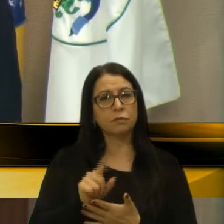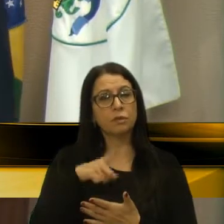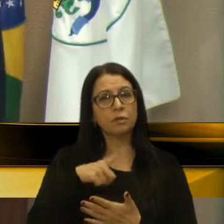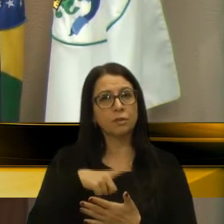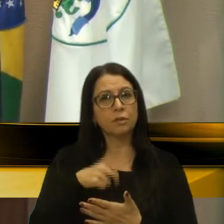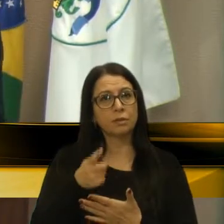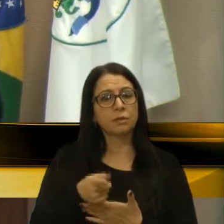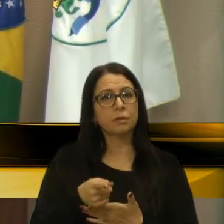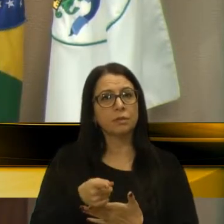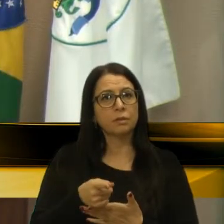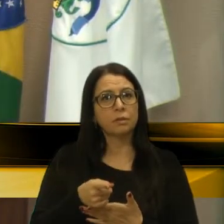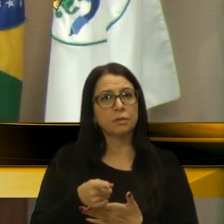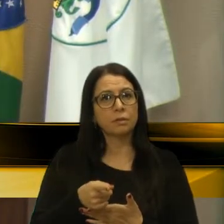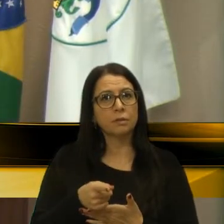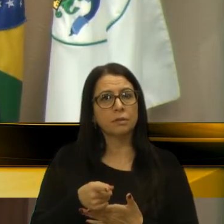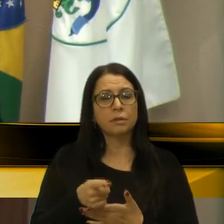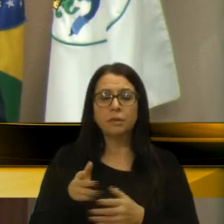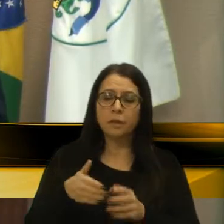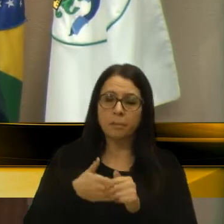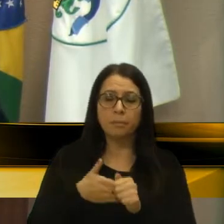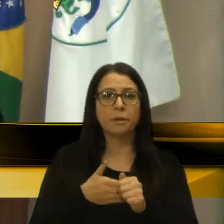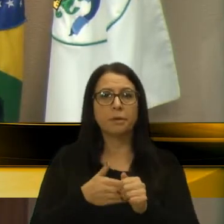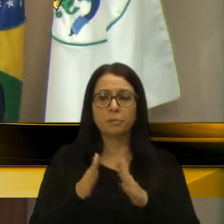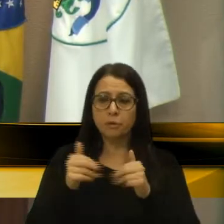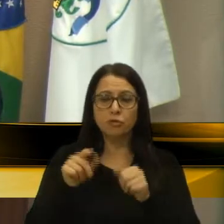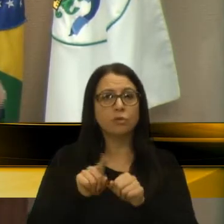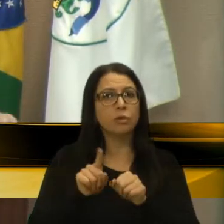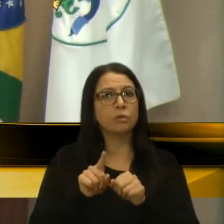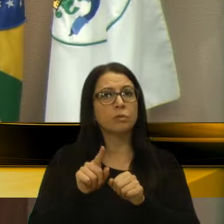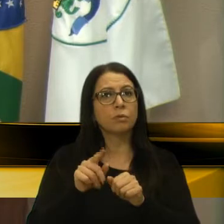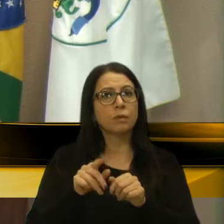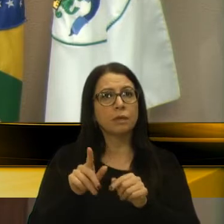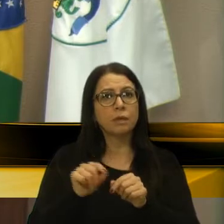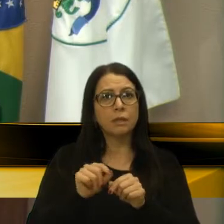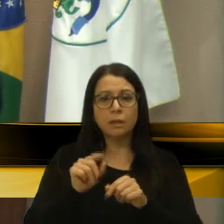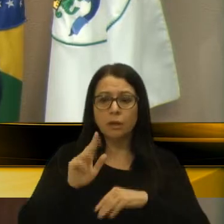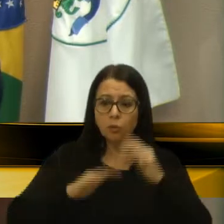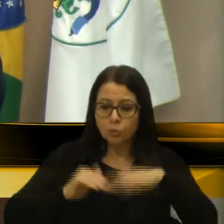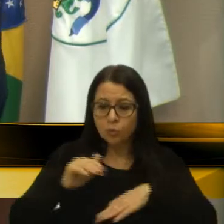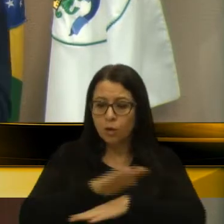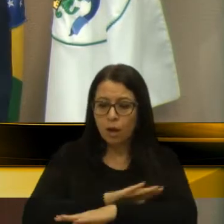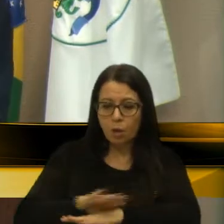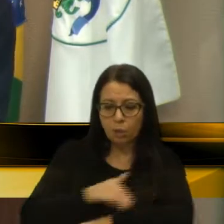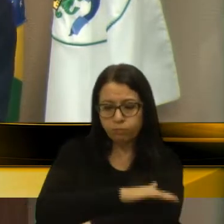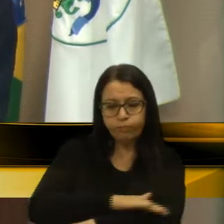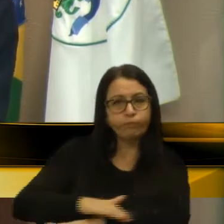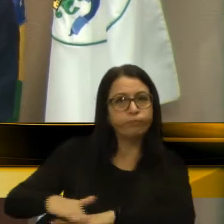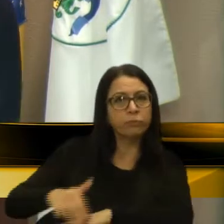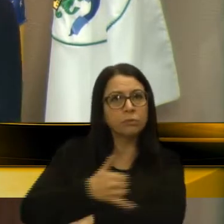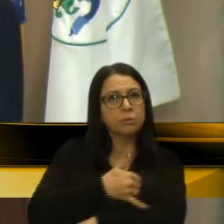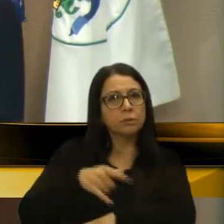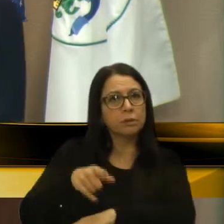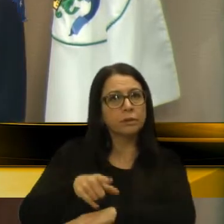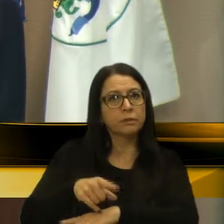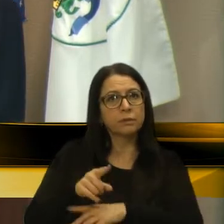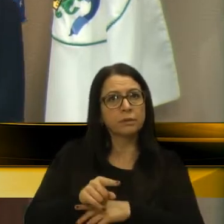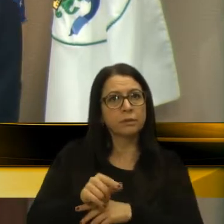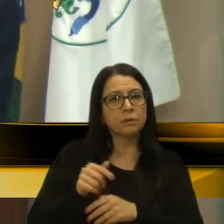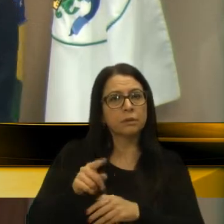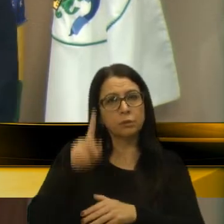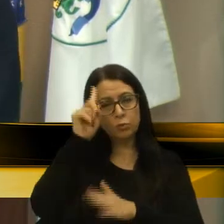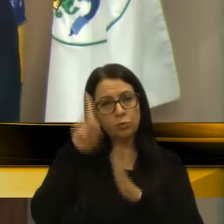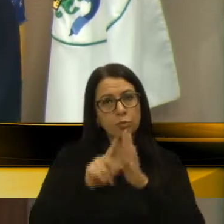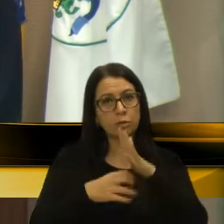encaminhando, pedindo, que saia esse calçamento dessa rua aí, e que esses empresários fiquem